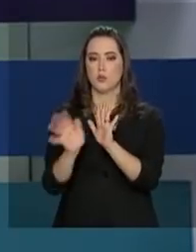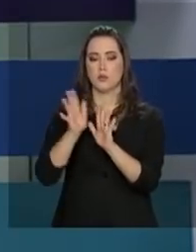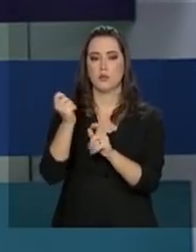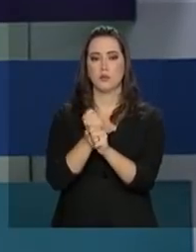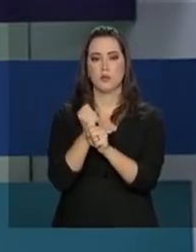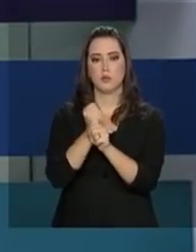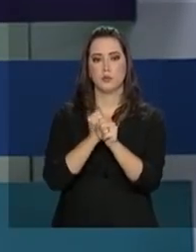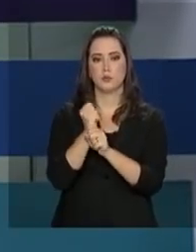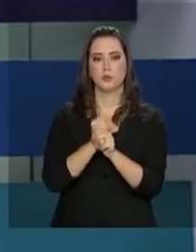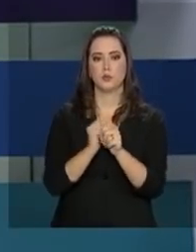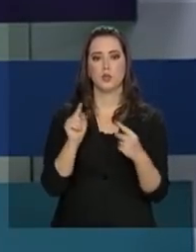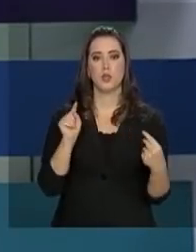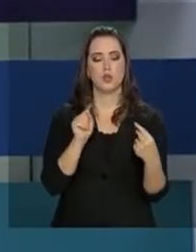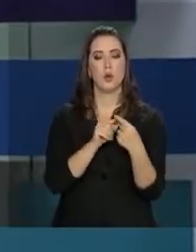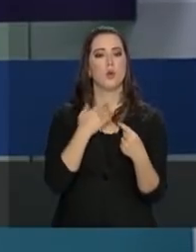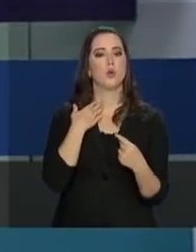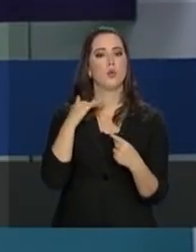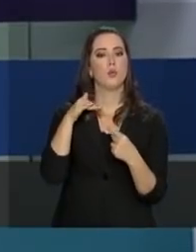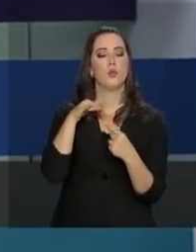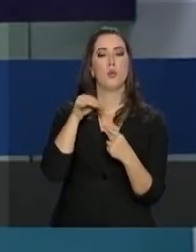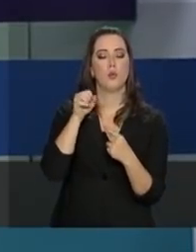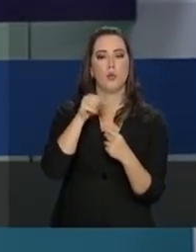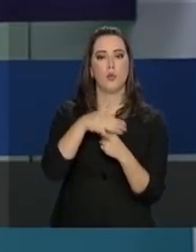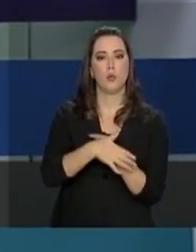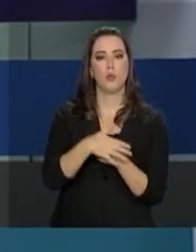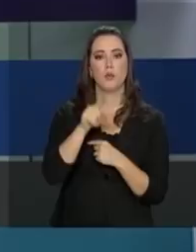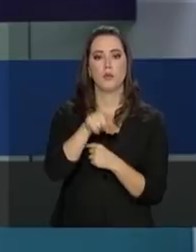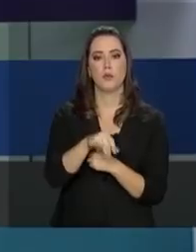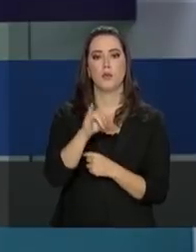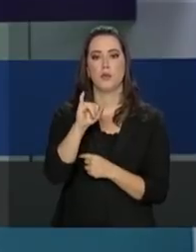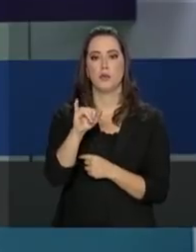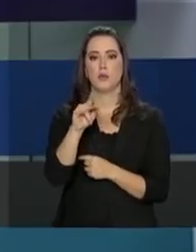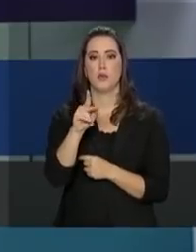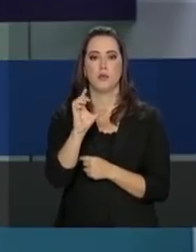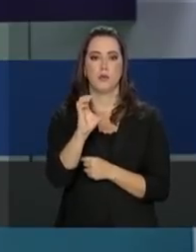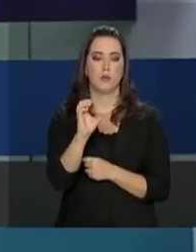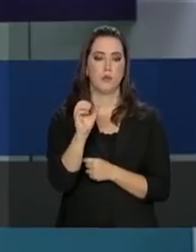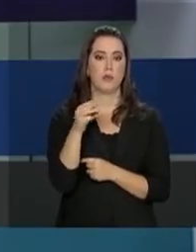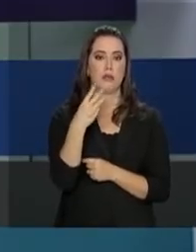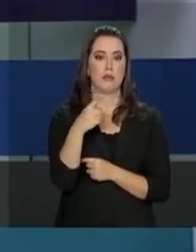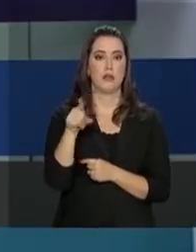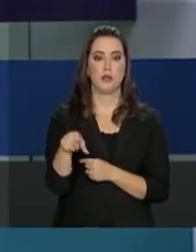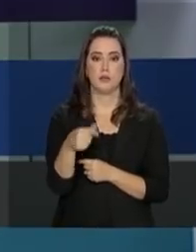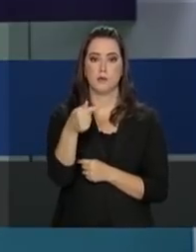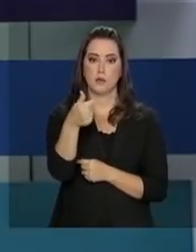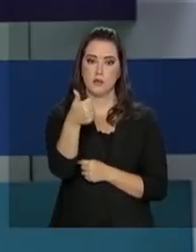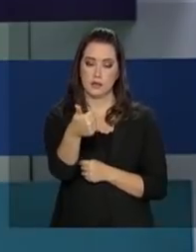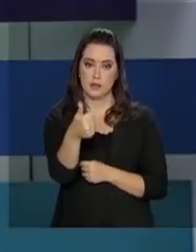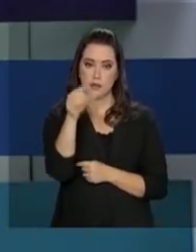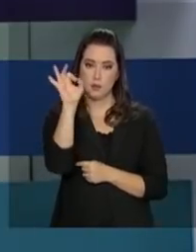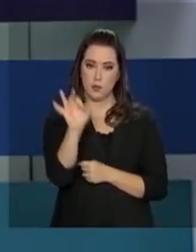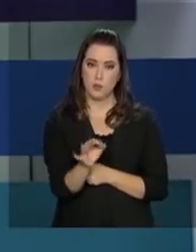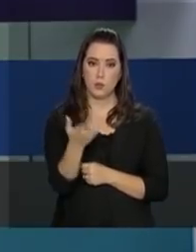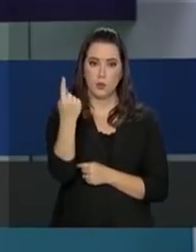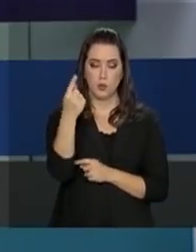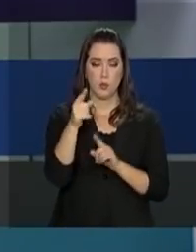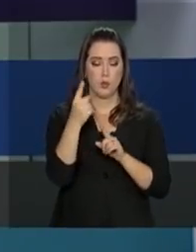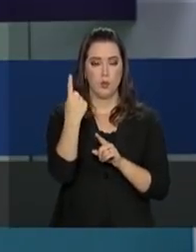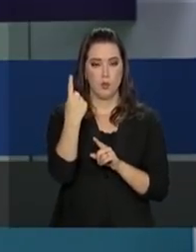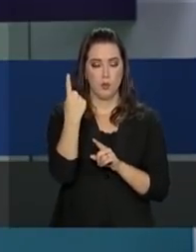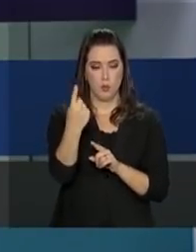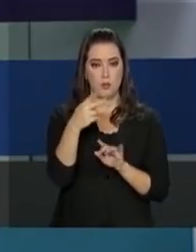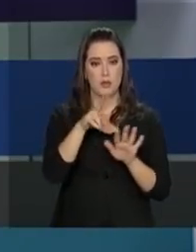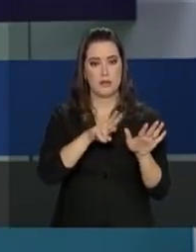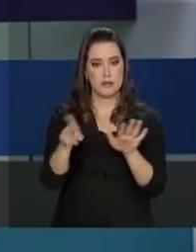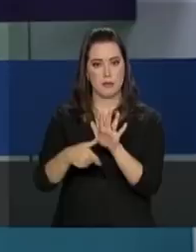acordo com o boletim Fox do Banco Central, o IPCA está em 3,71%. Há uma semana, esse índice estava